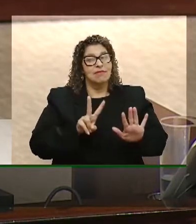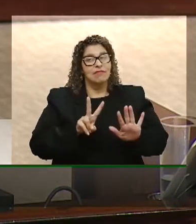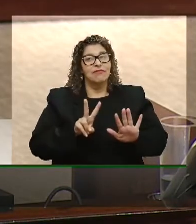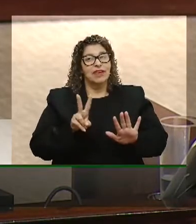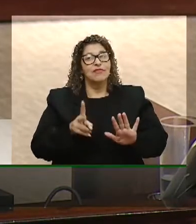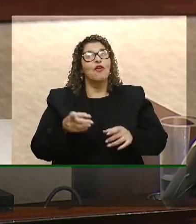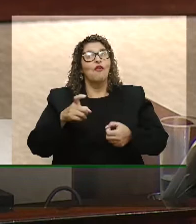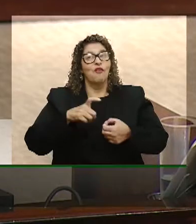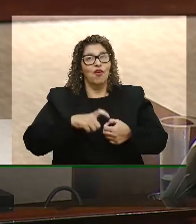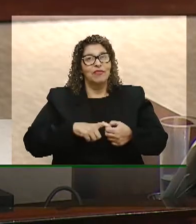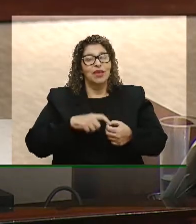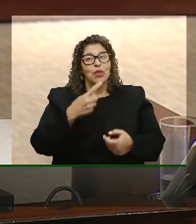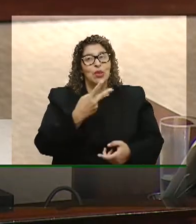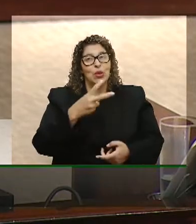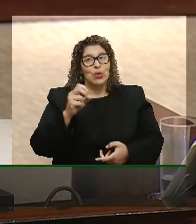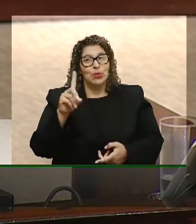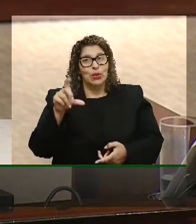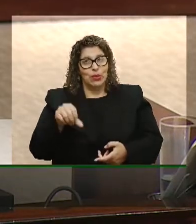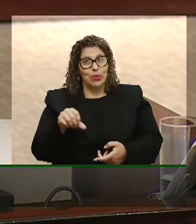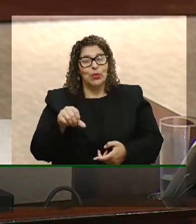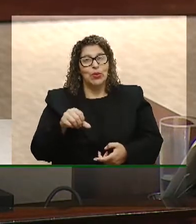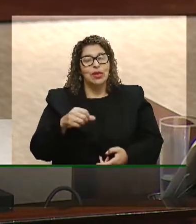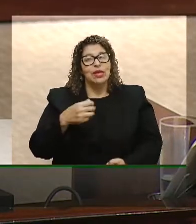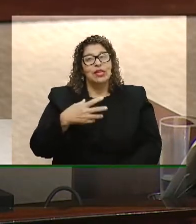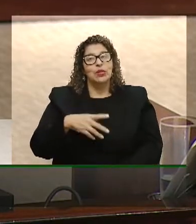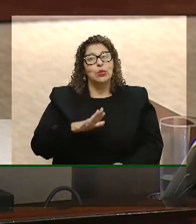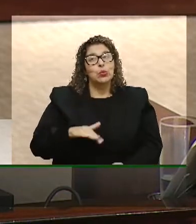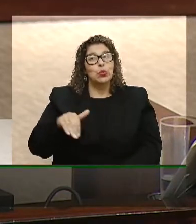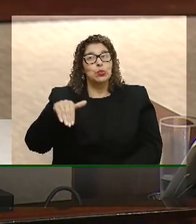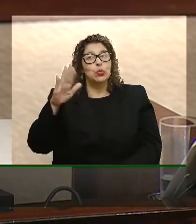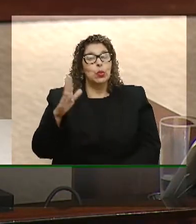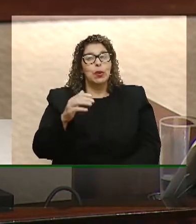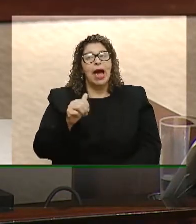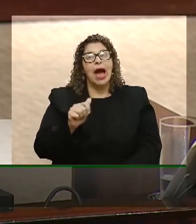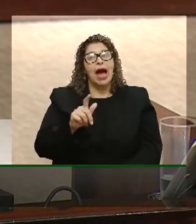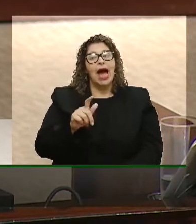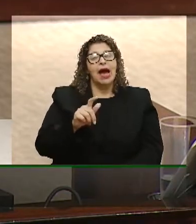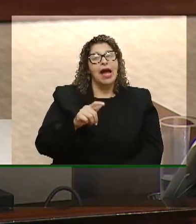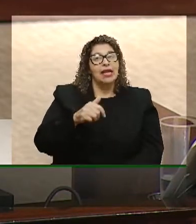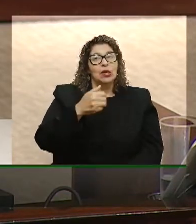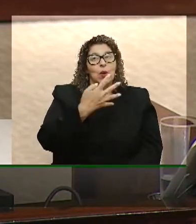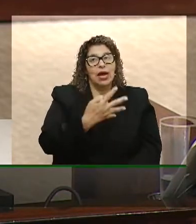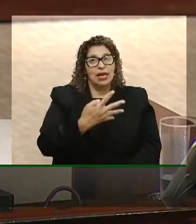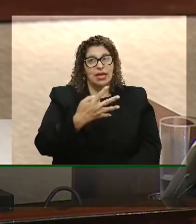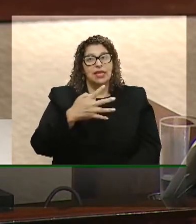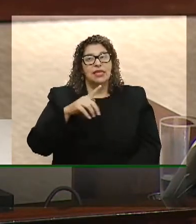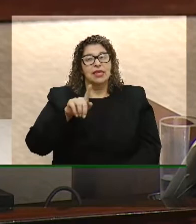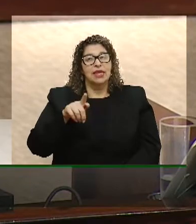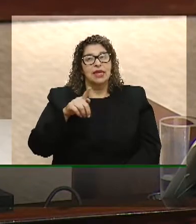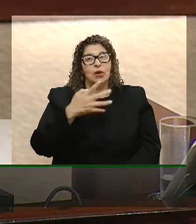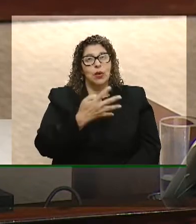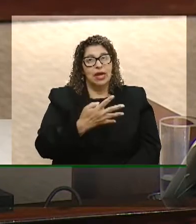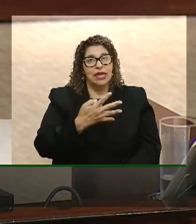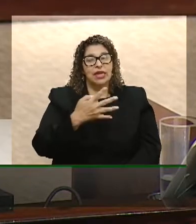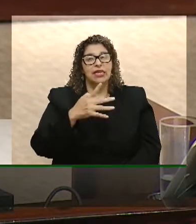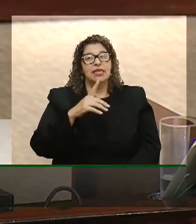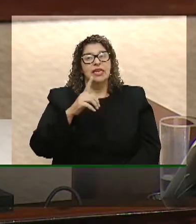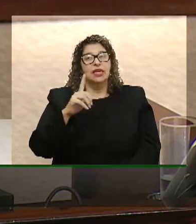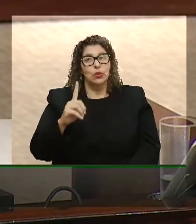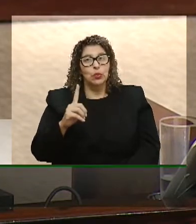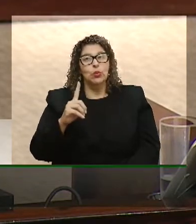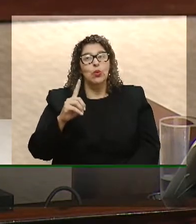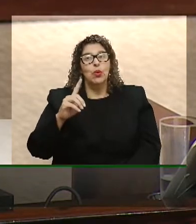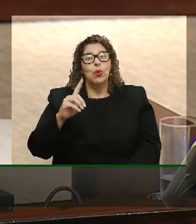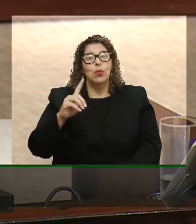do Sul, no ano de 2019, teve um superávit de 41 milhões de reais. Isso mesmo, um superávit de